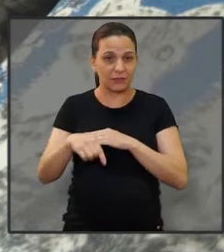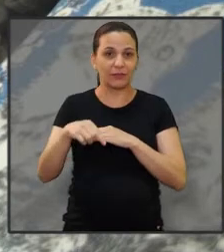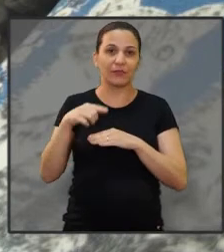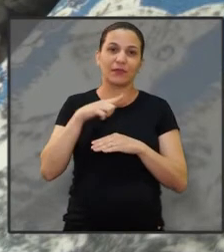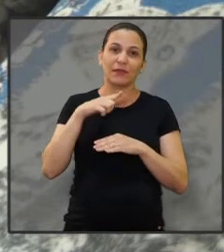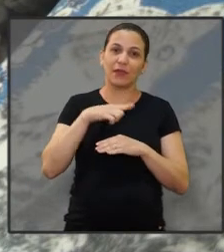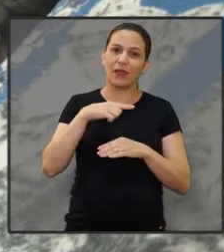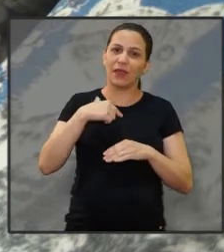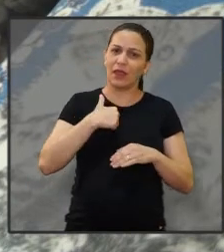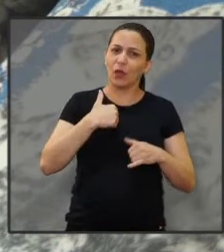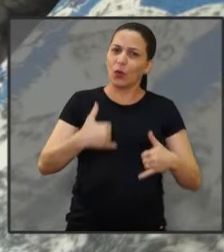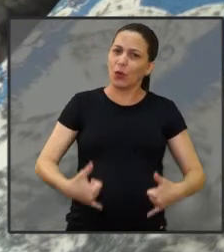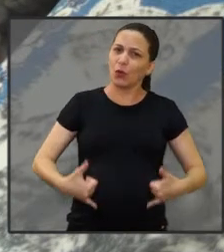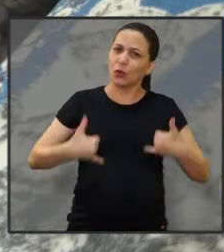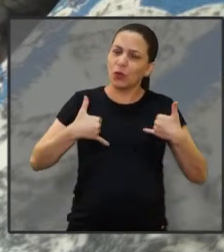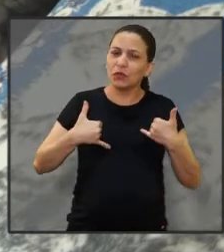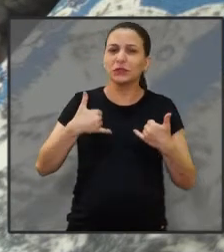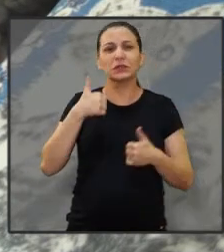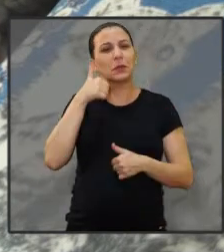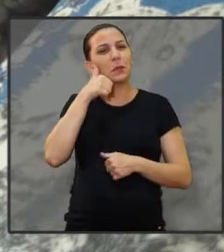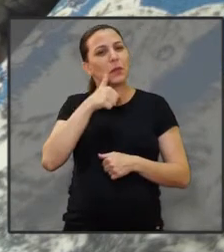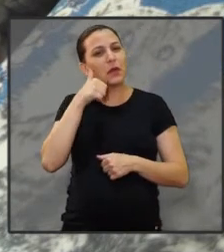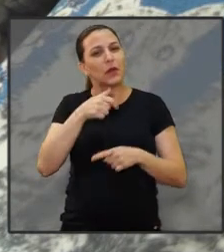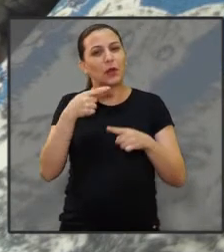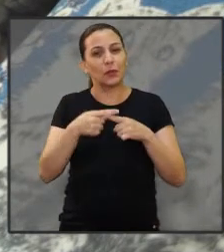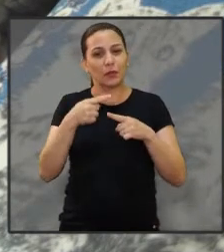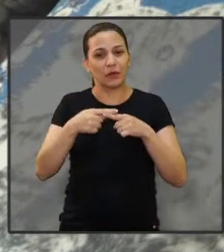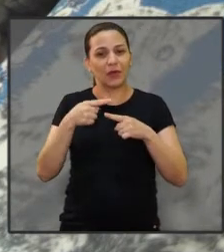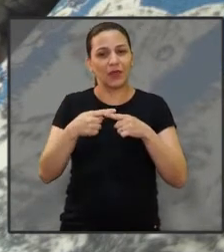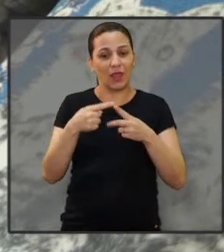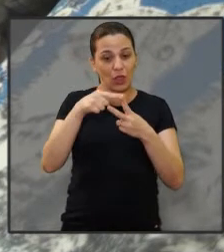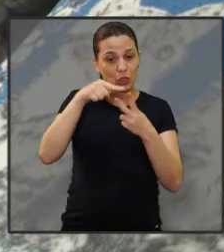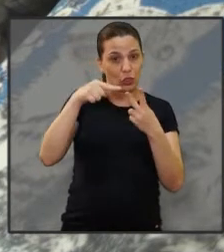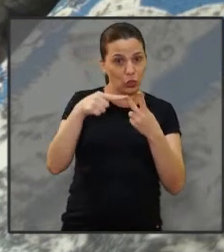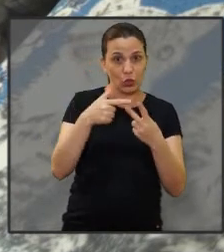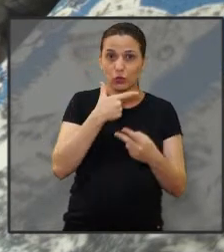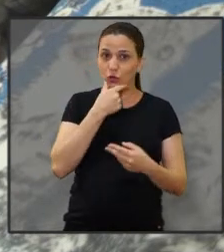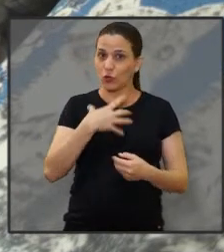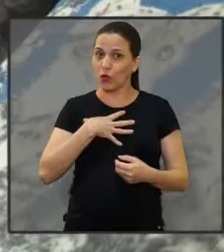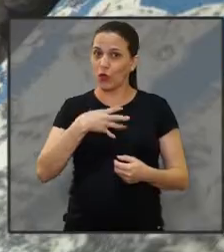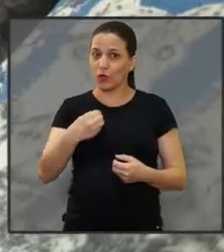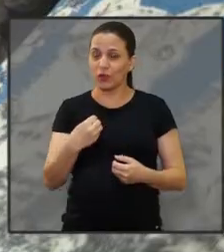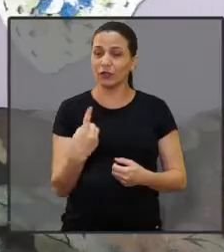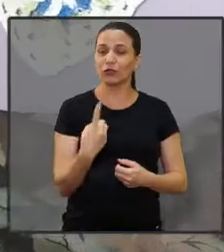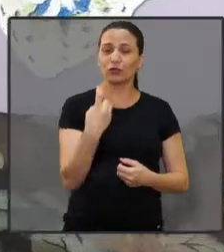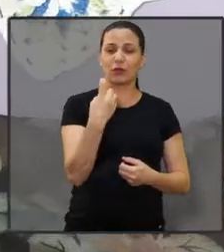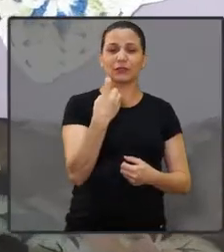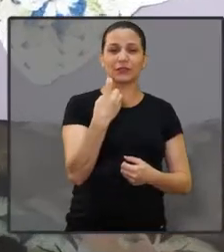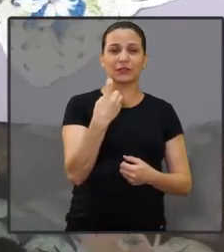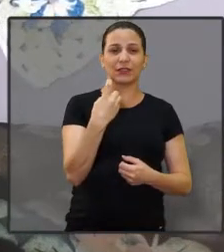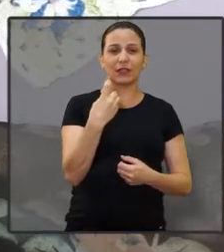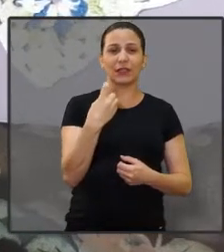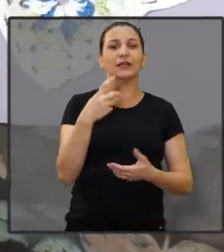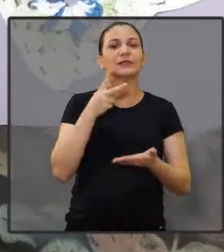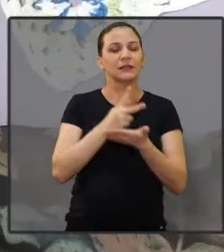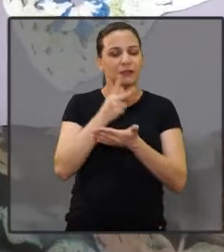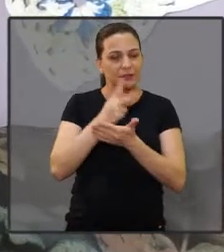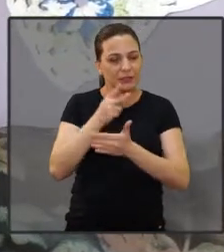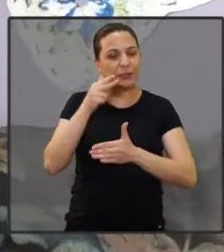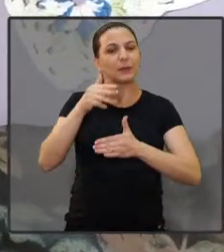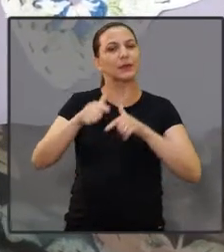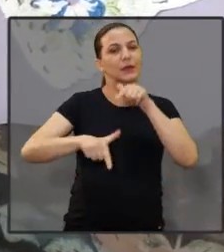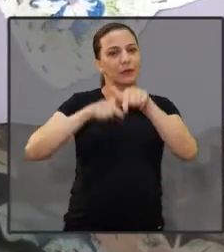que eu me sinto orgulhosa de ser mulher, por ter criado meus dois filhos sozinha, sempre trabalhando.